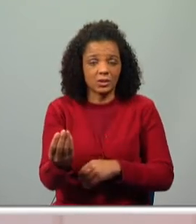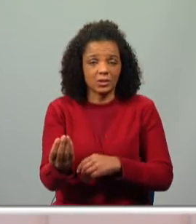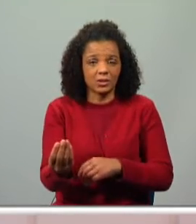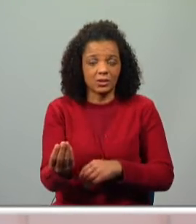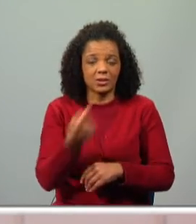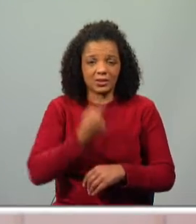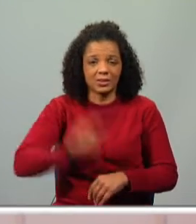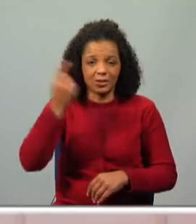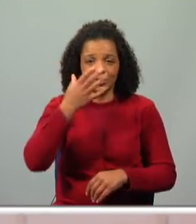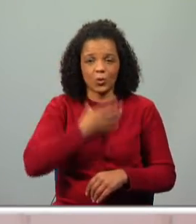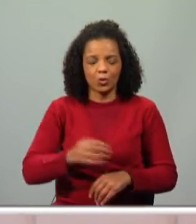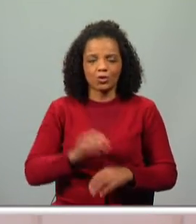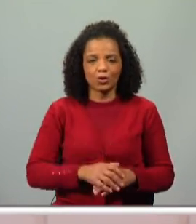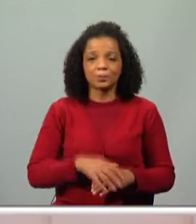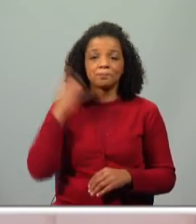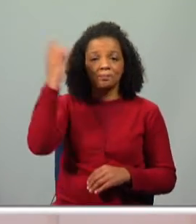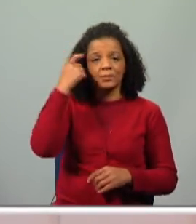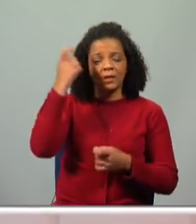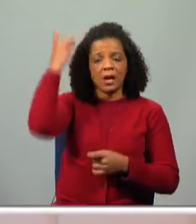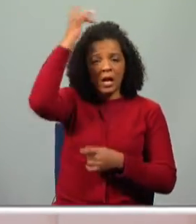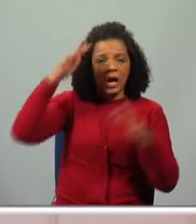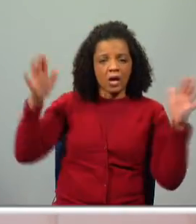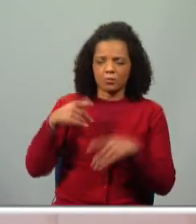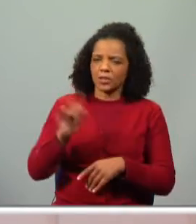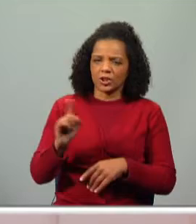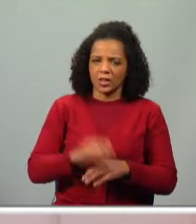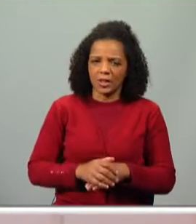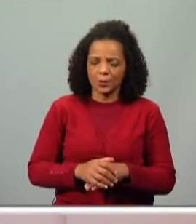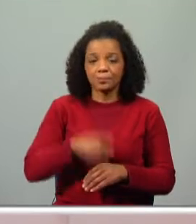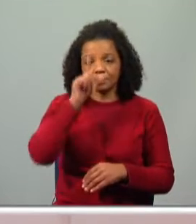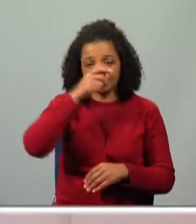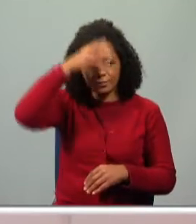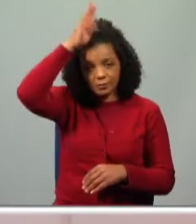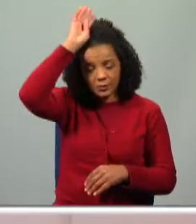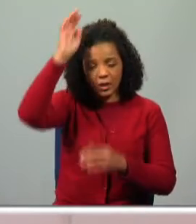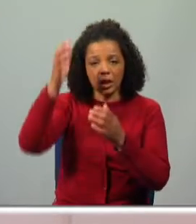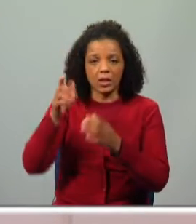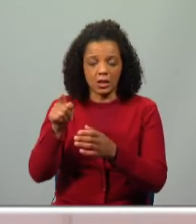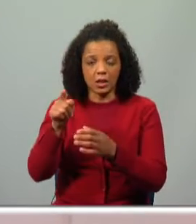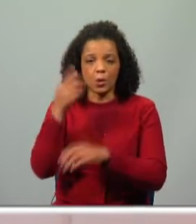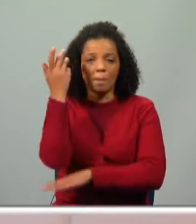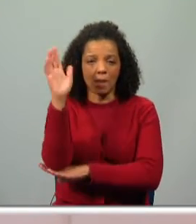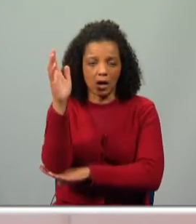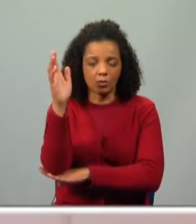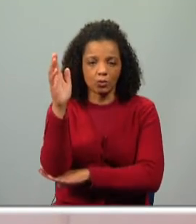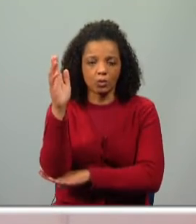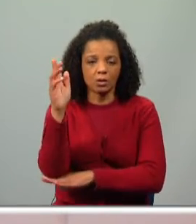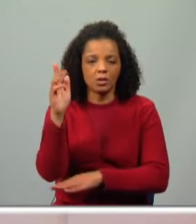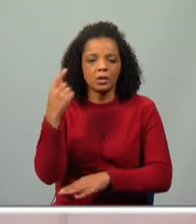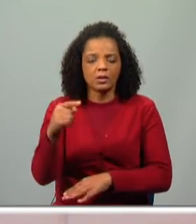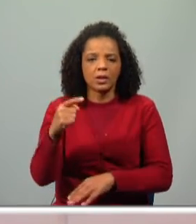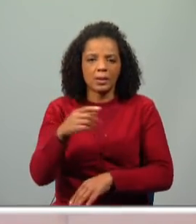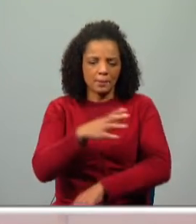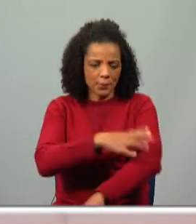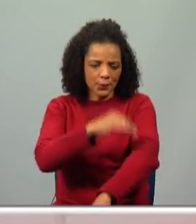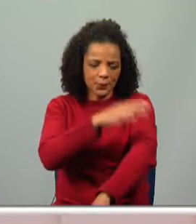pensou que ela fosse um anjo, mas, afinal, era apenas uma galinha do mato. E as galinhas do mato, como vimos, têm as